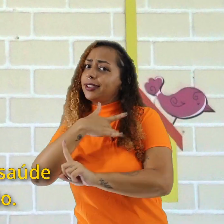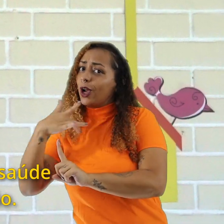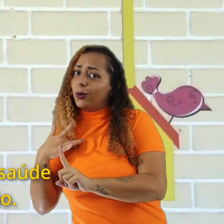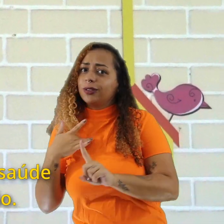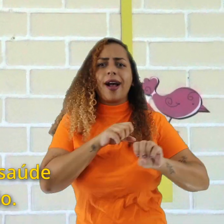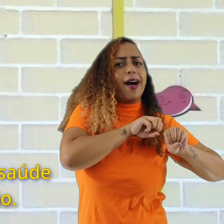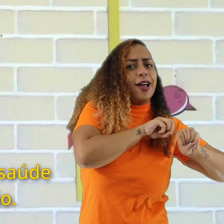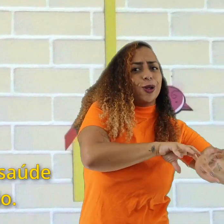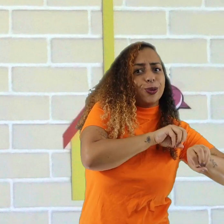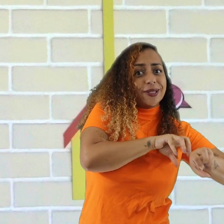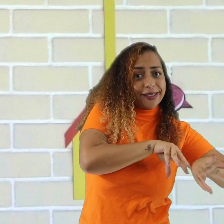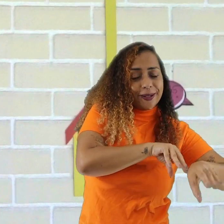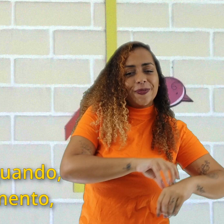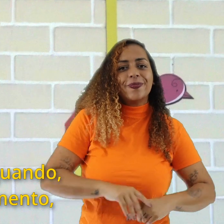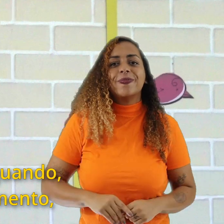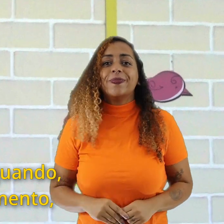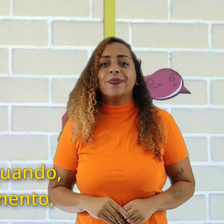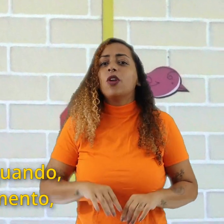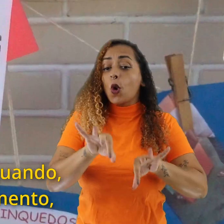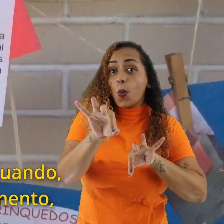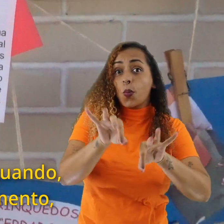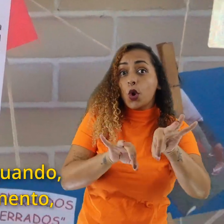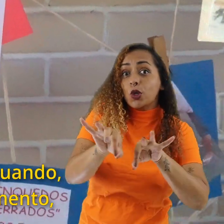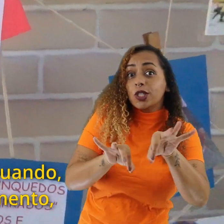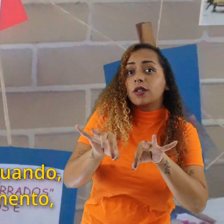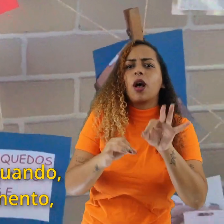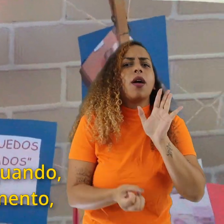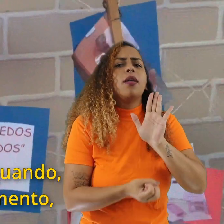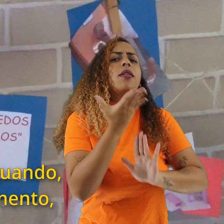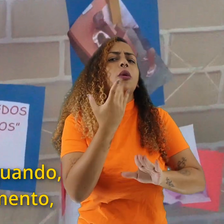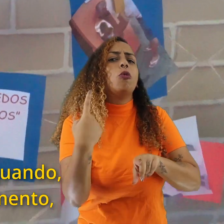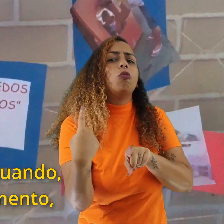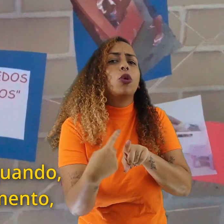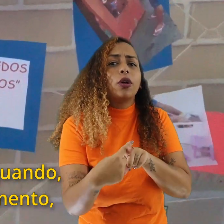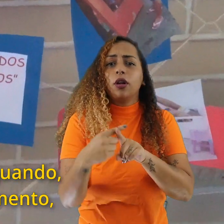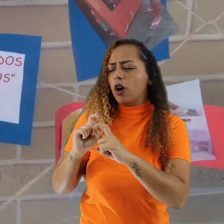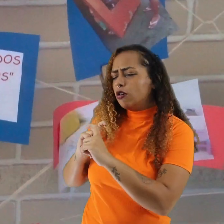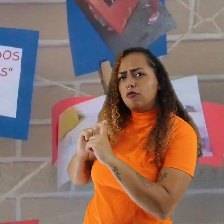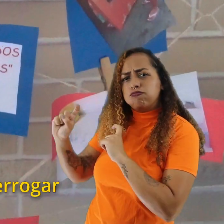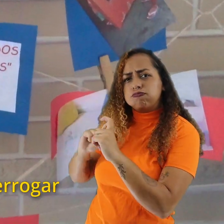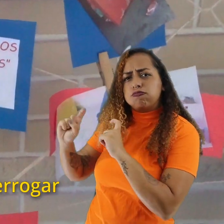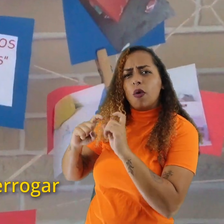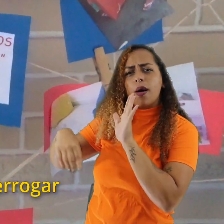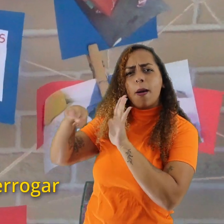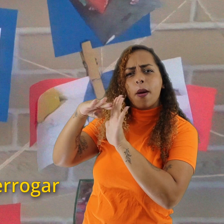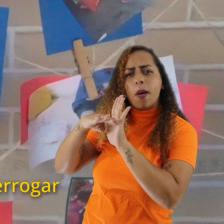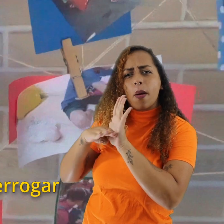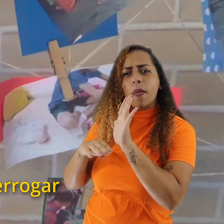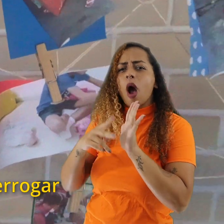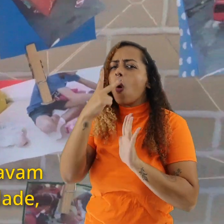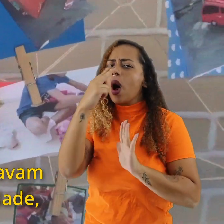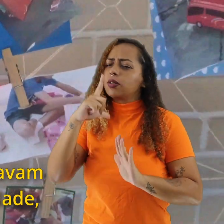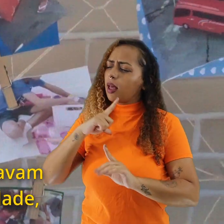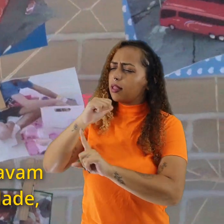à saúde e o direito à educação. A ideia do projeto surge quando, nas reuniões de planejamento, a equipe começa a se